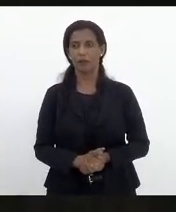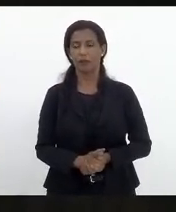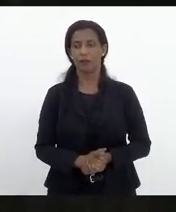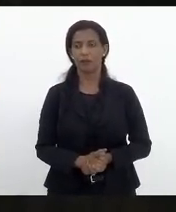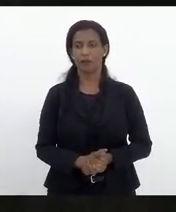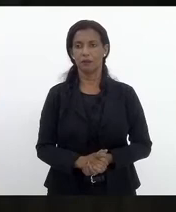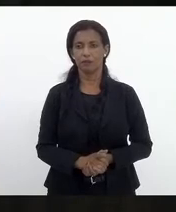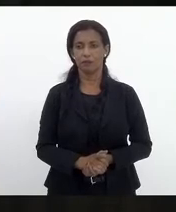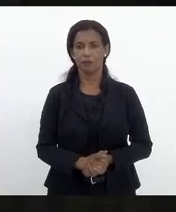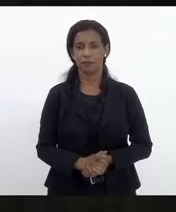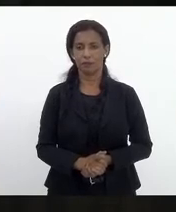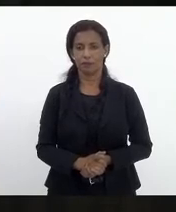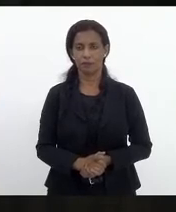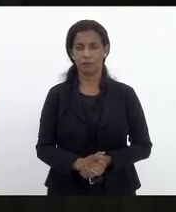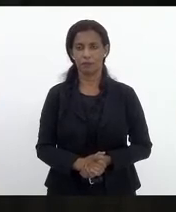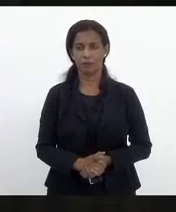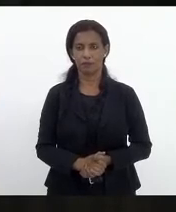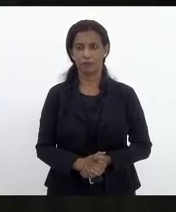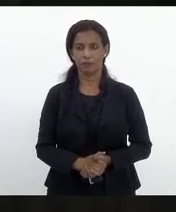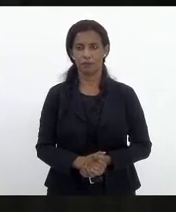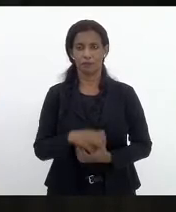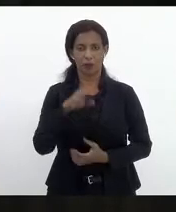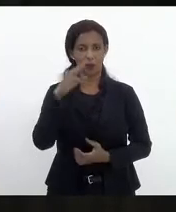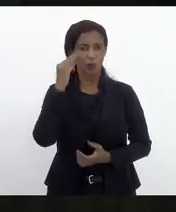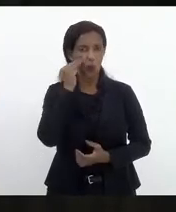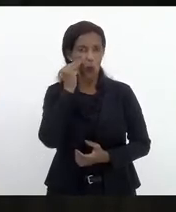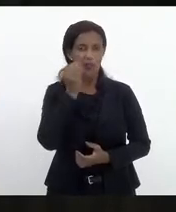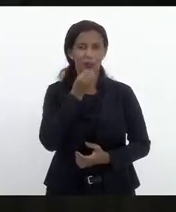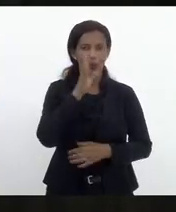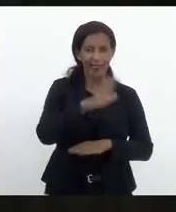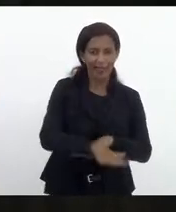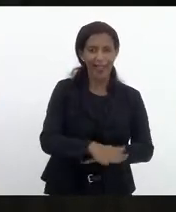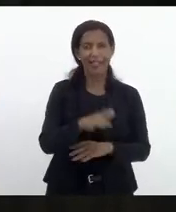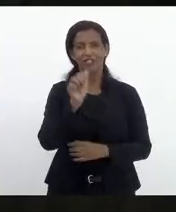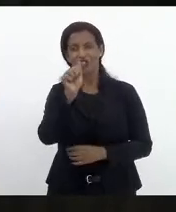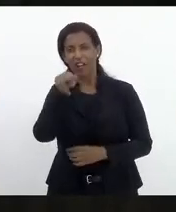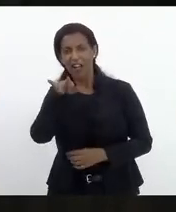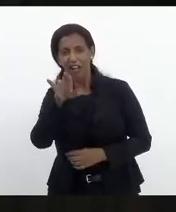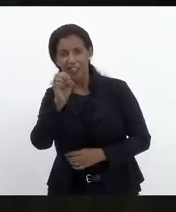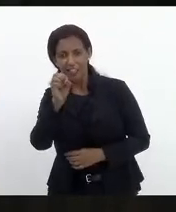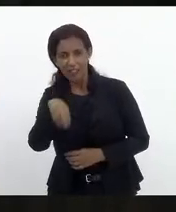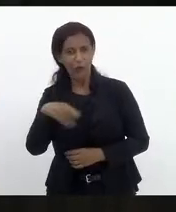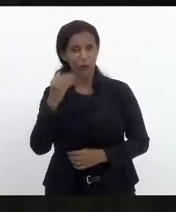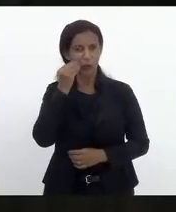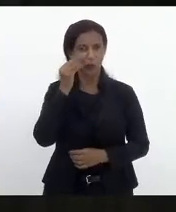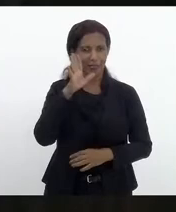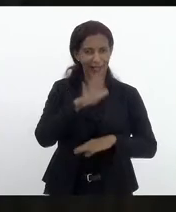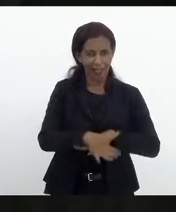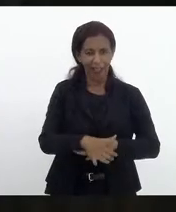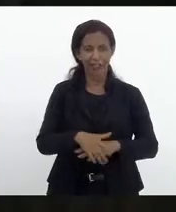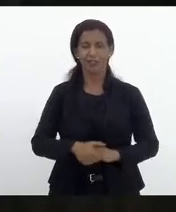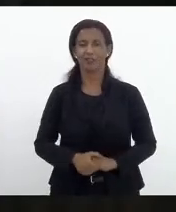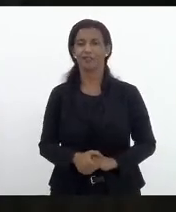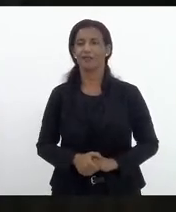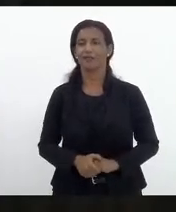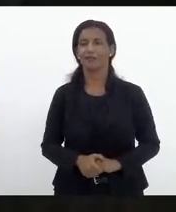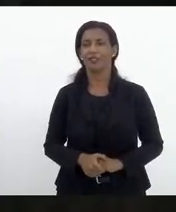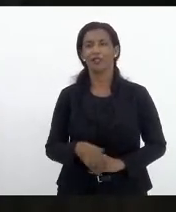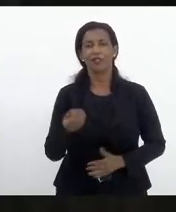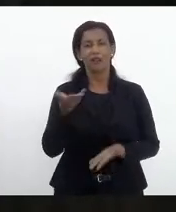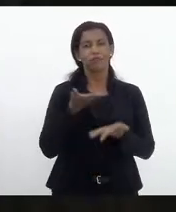porque, deputado Eurico, boa tarde, deputada Mônica, boa tarde, deputado Anderson, boa tarde, nós tínhamos feito um encaminhamento de um